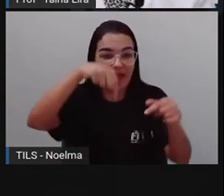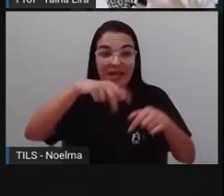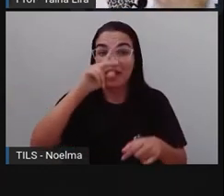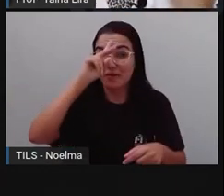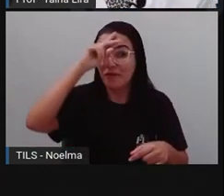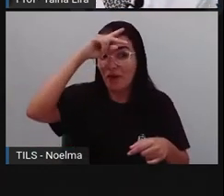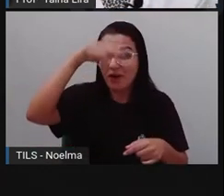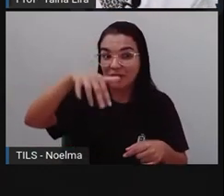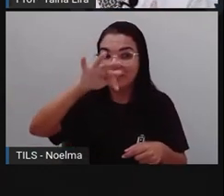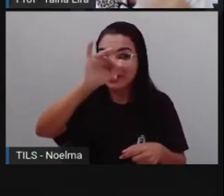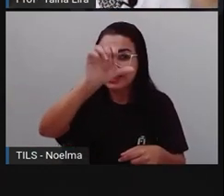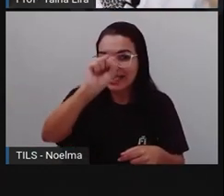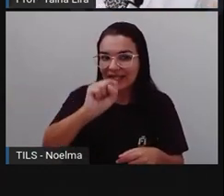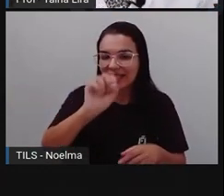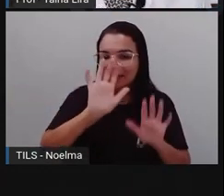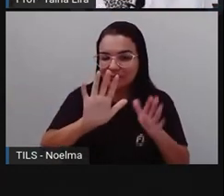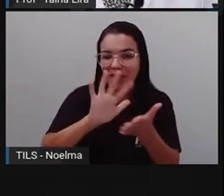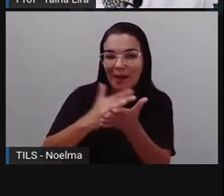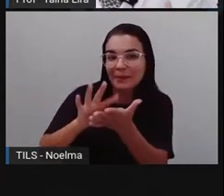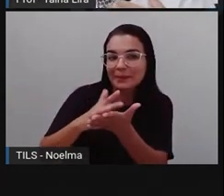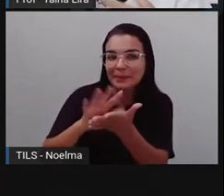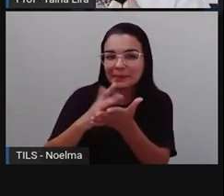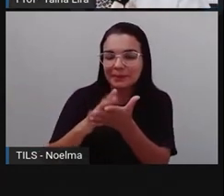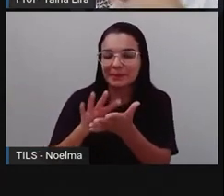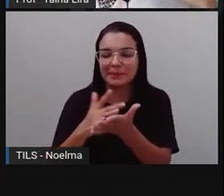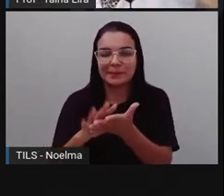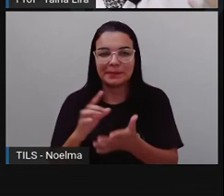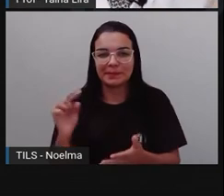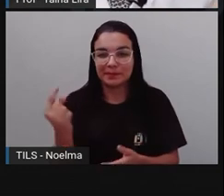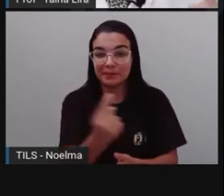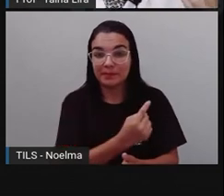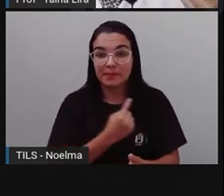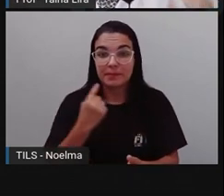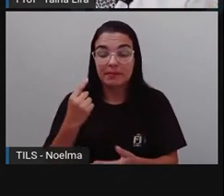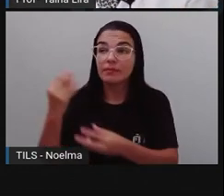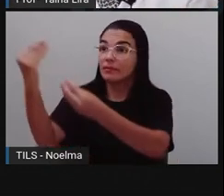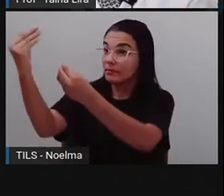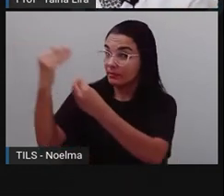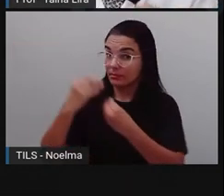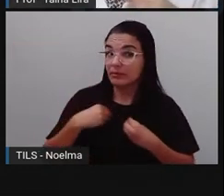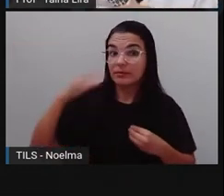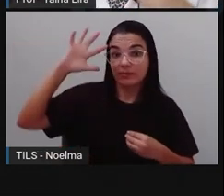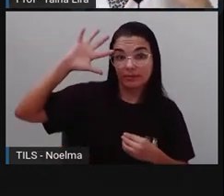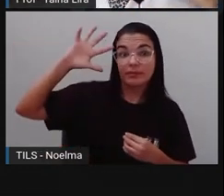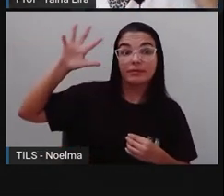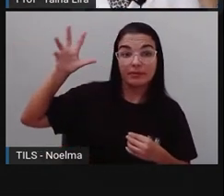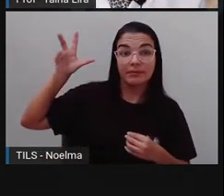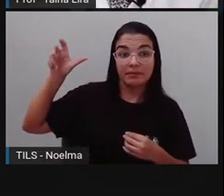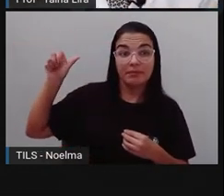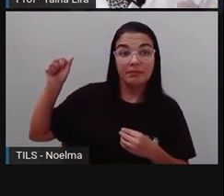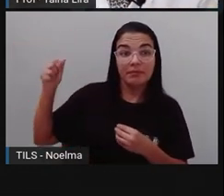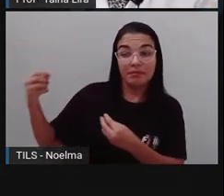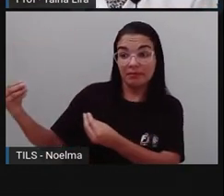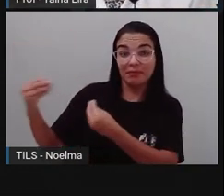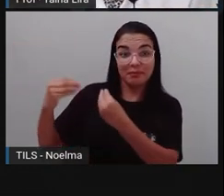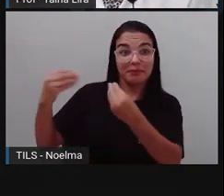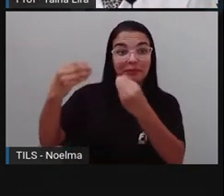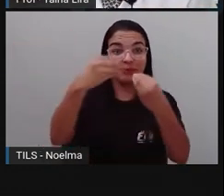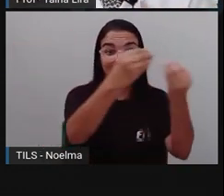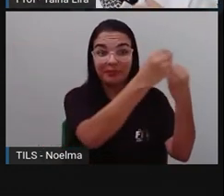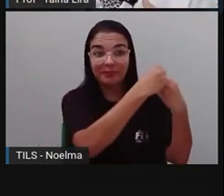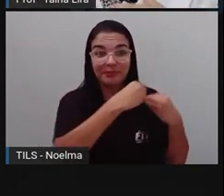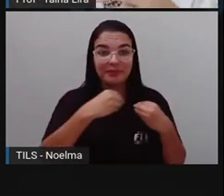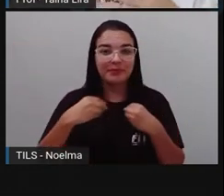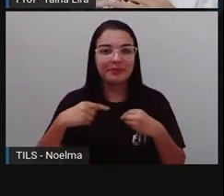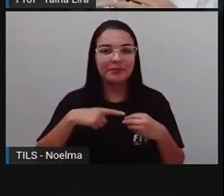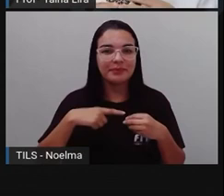aqui em Feira de Santana. E o samba de roda é uma herança dos africanos. E, inclusive, nós temos aqui,